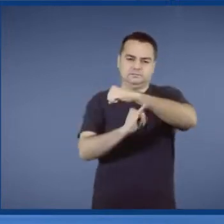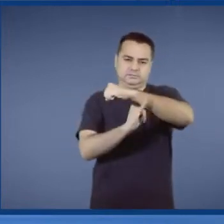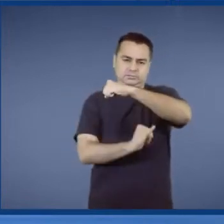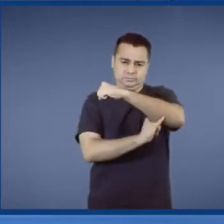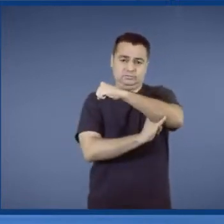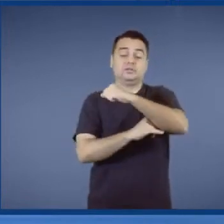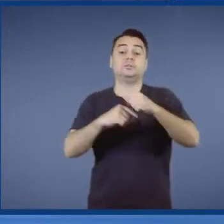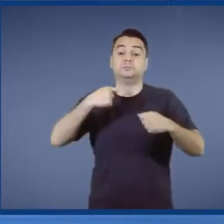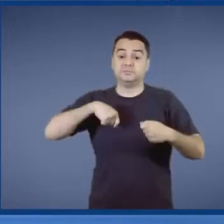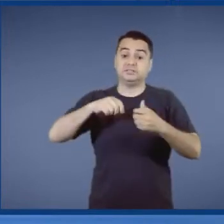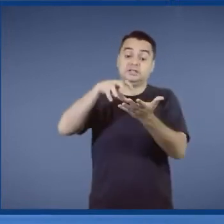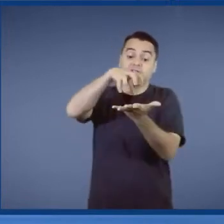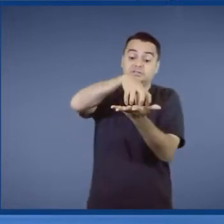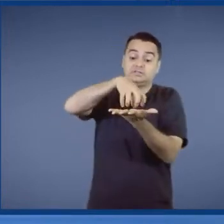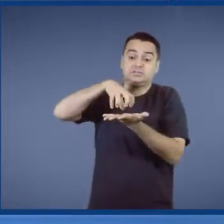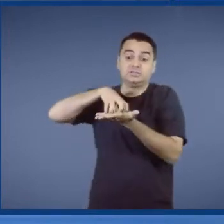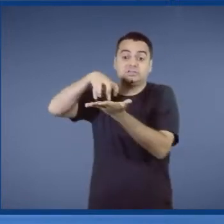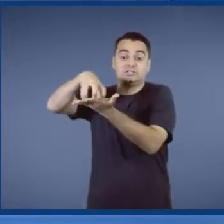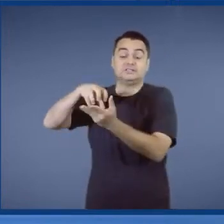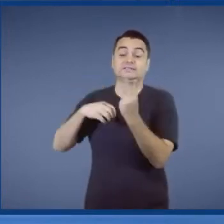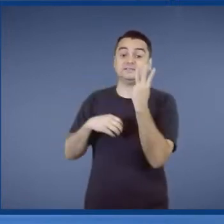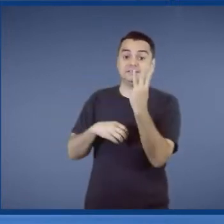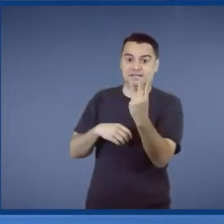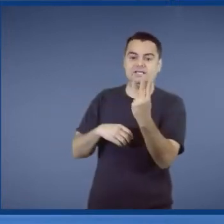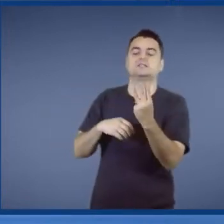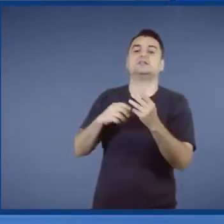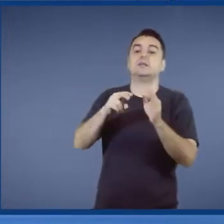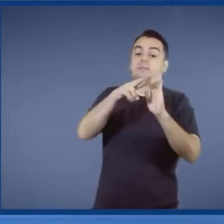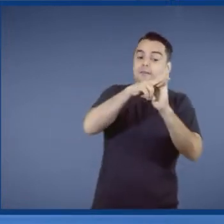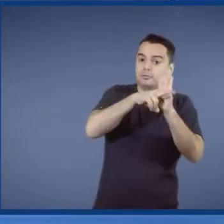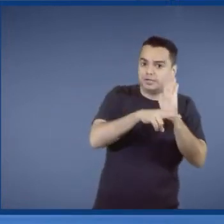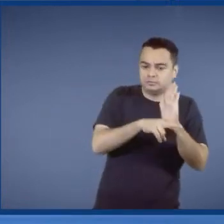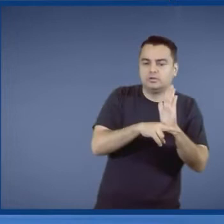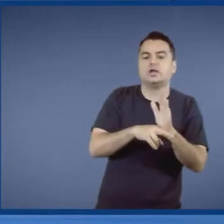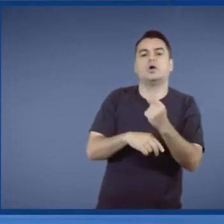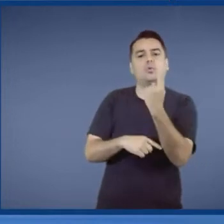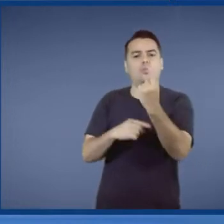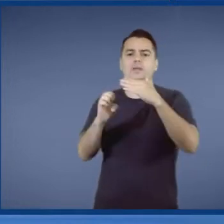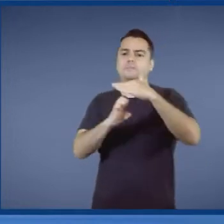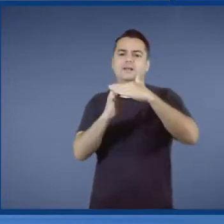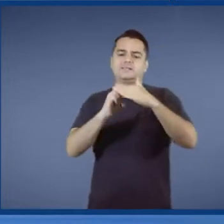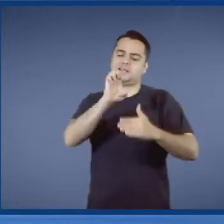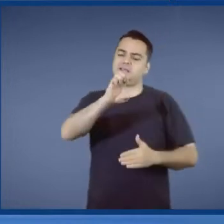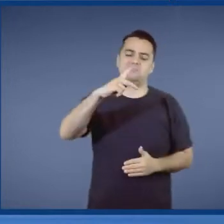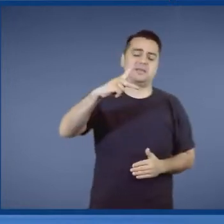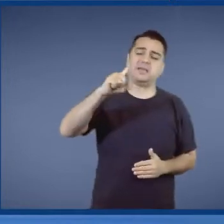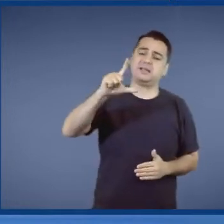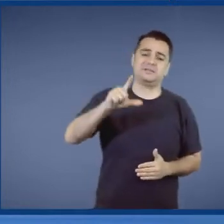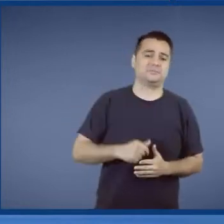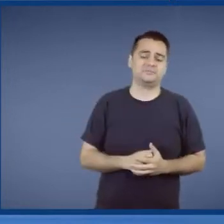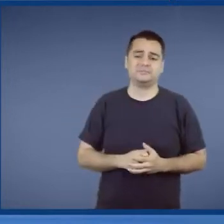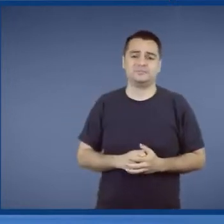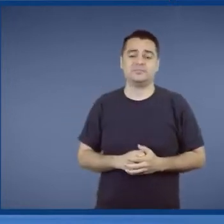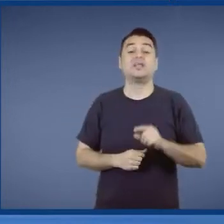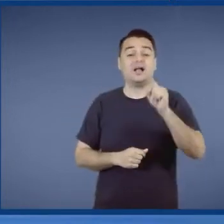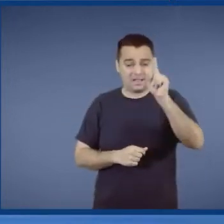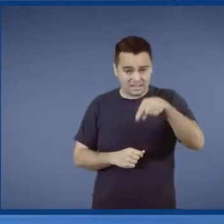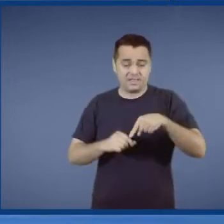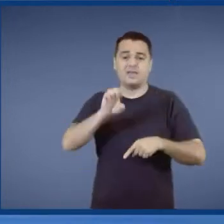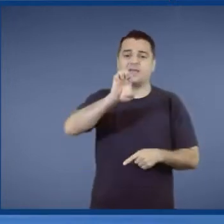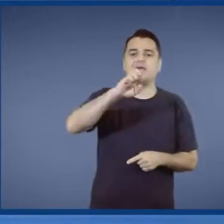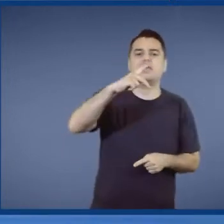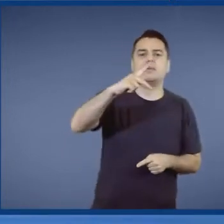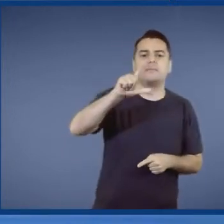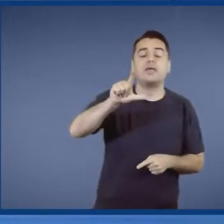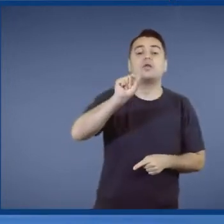três agências reguladoras, uma grande autarquia e uma empresa. Justamente a EPL. Que vai ser a empresa que vai fazer o